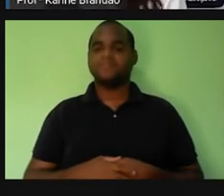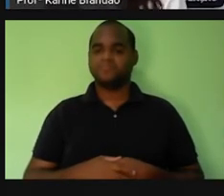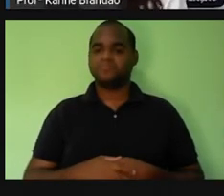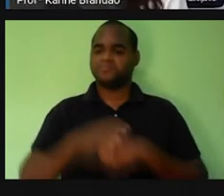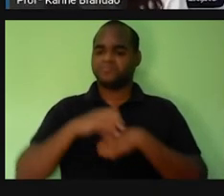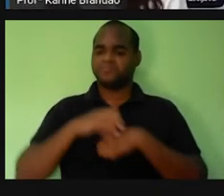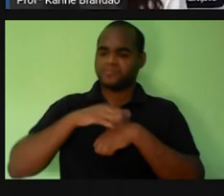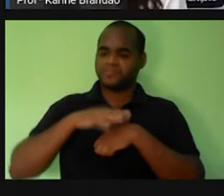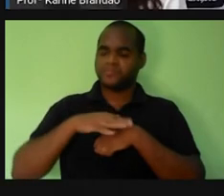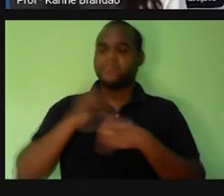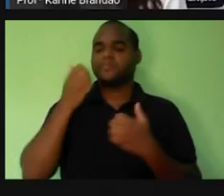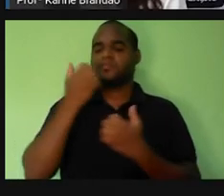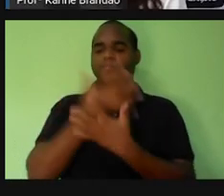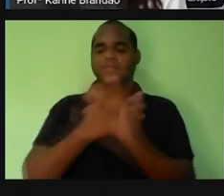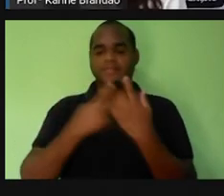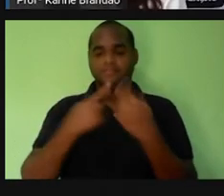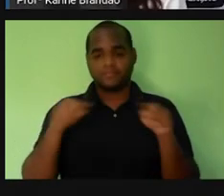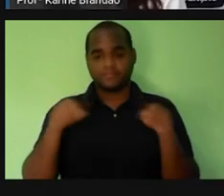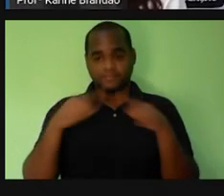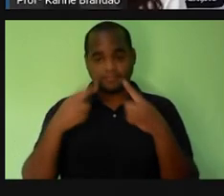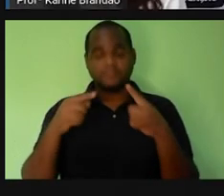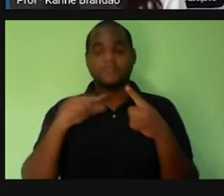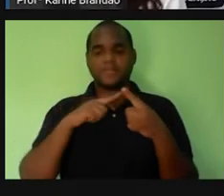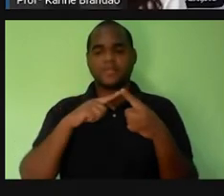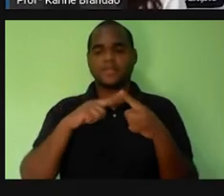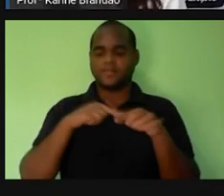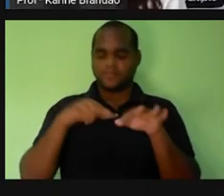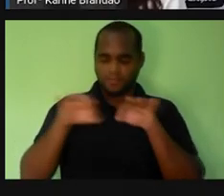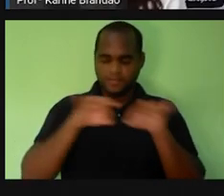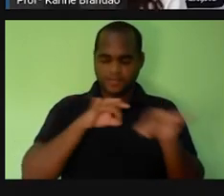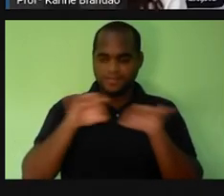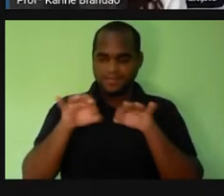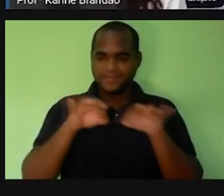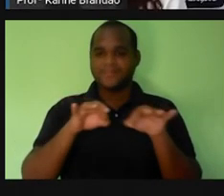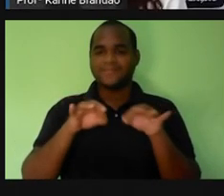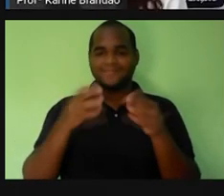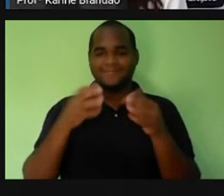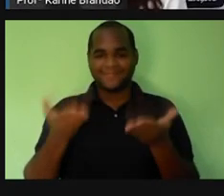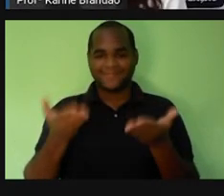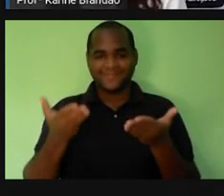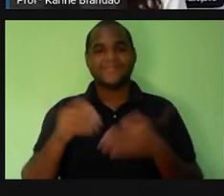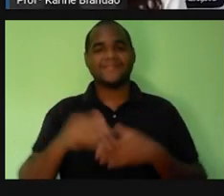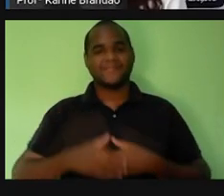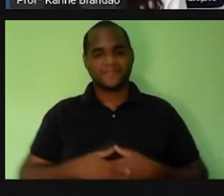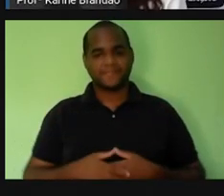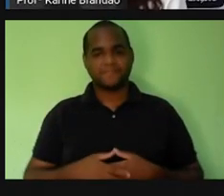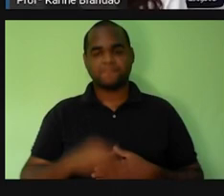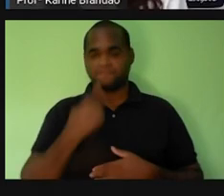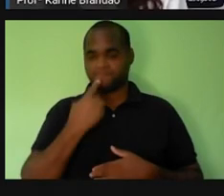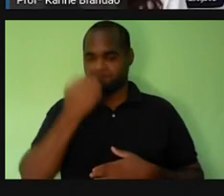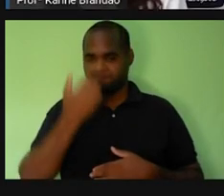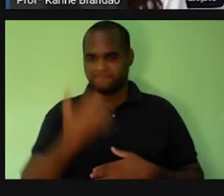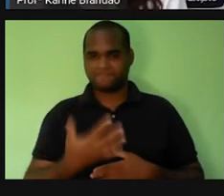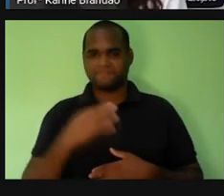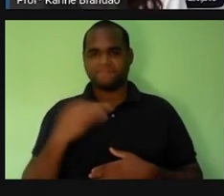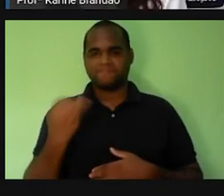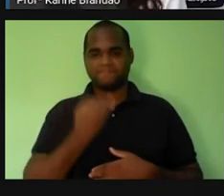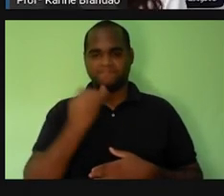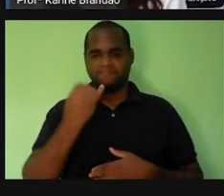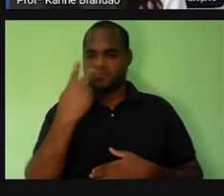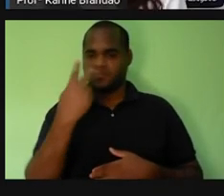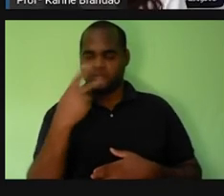música que se chama Mania de Organização, do Lestiques, né? Que ela diz o seguinte, Na sua